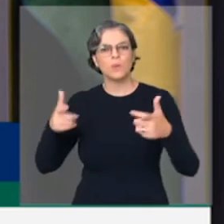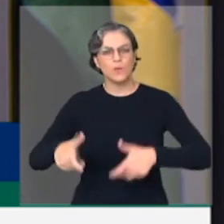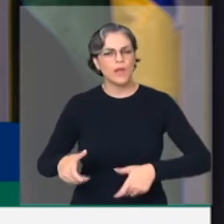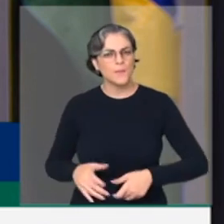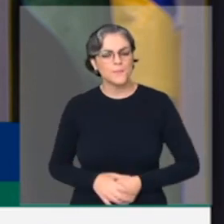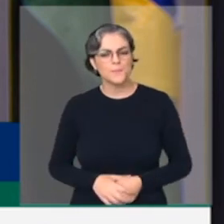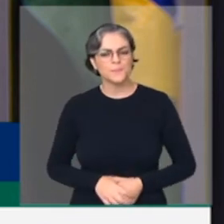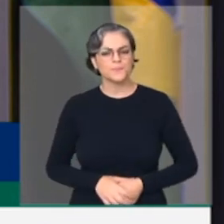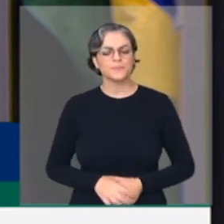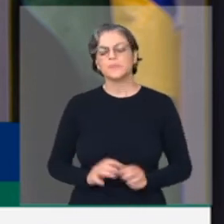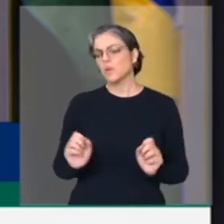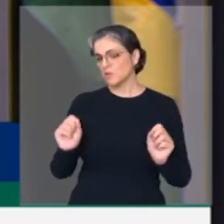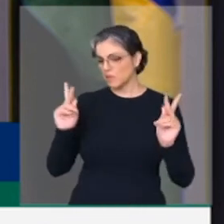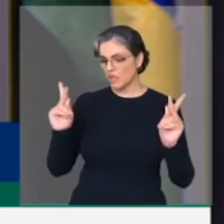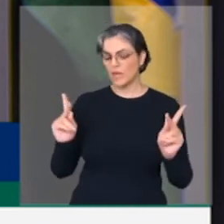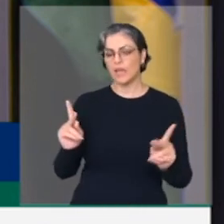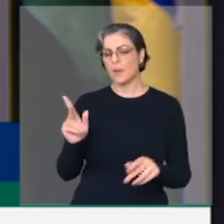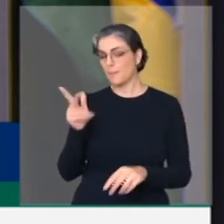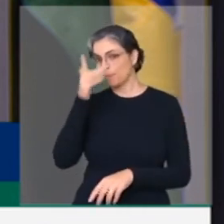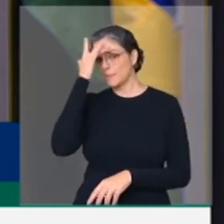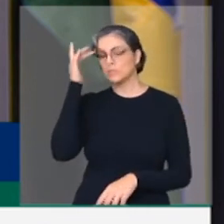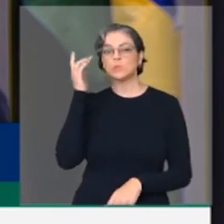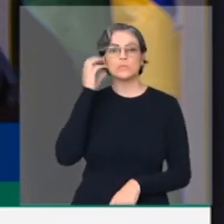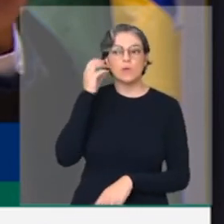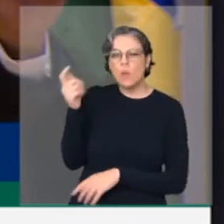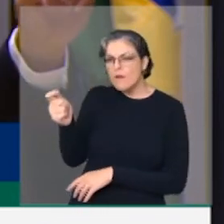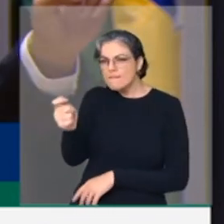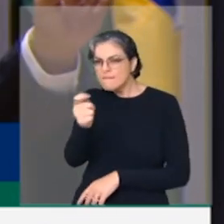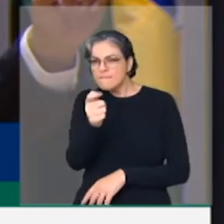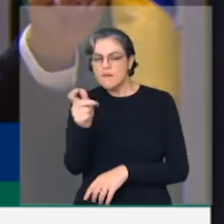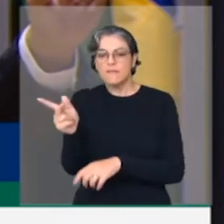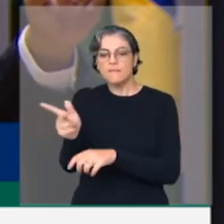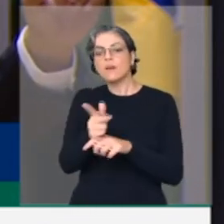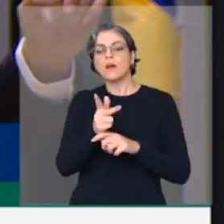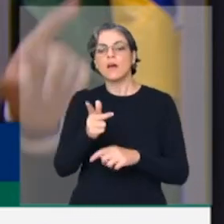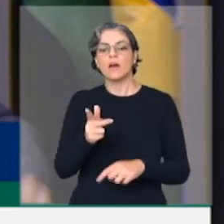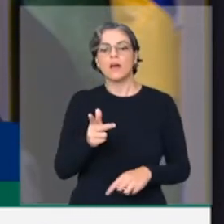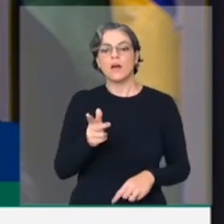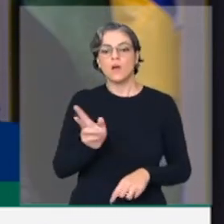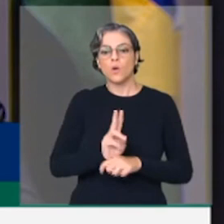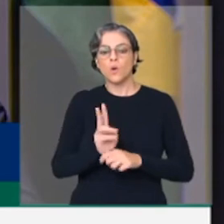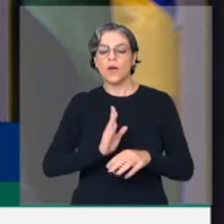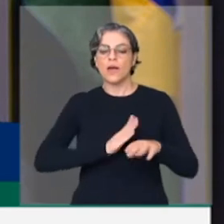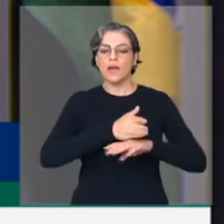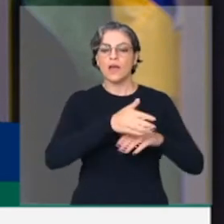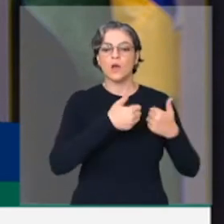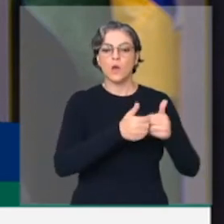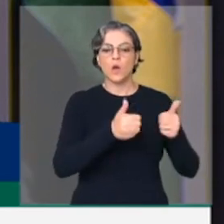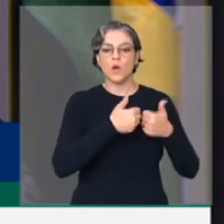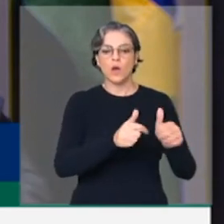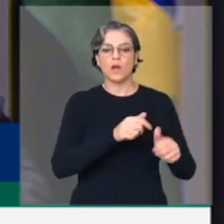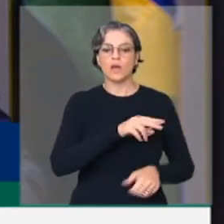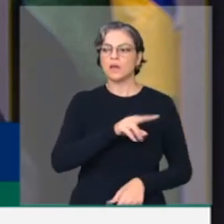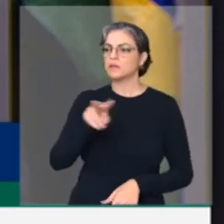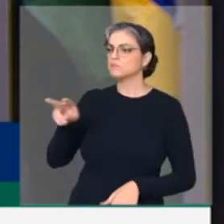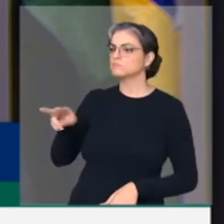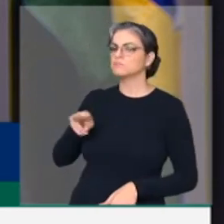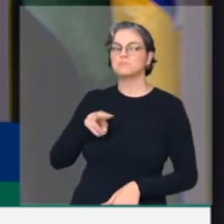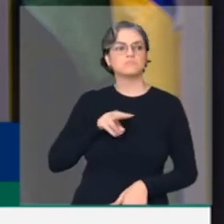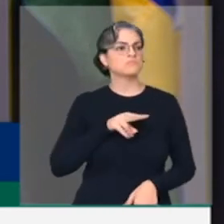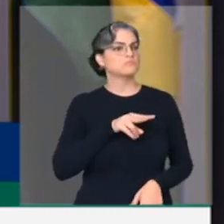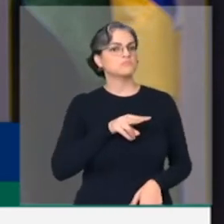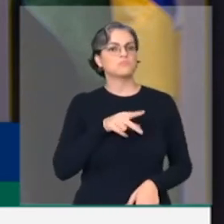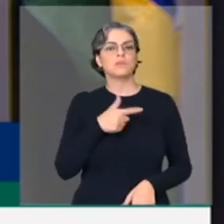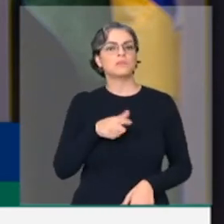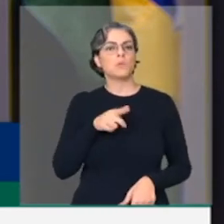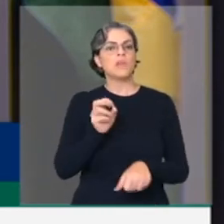as pessoas estão filmando. O guarda entra no ônibus, olha se o vírus está presente, não